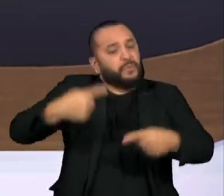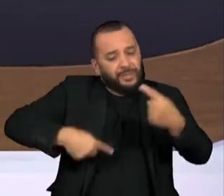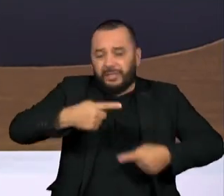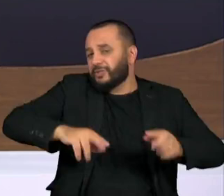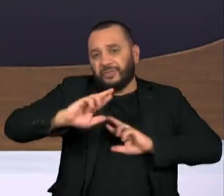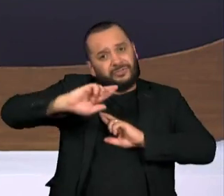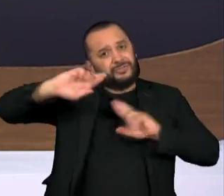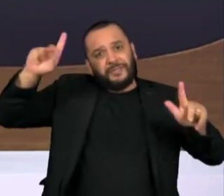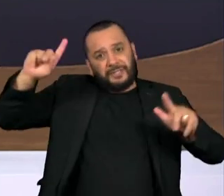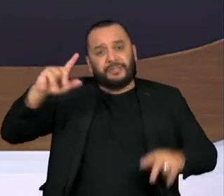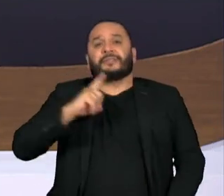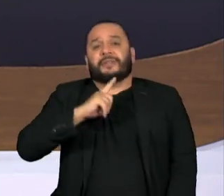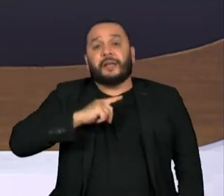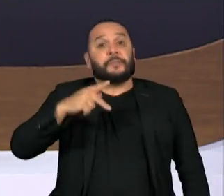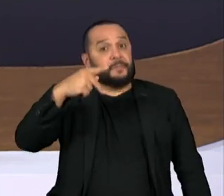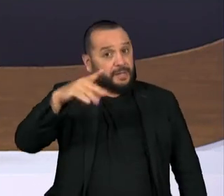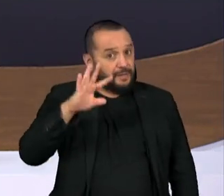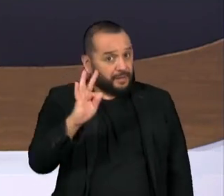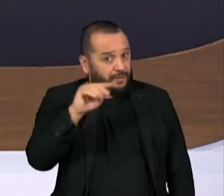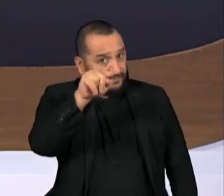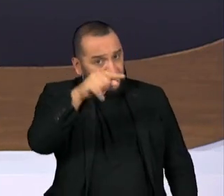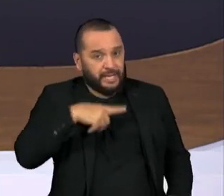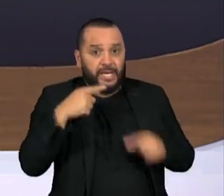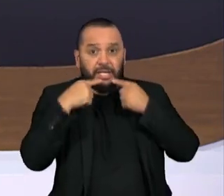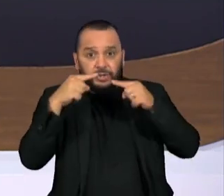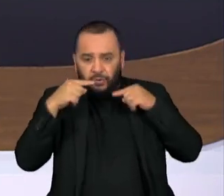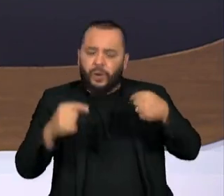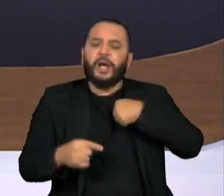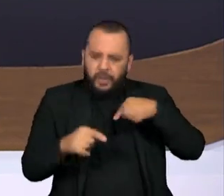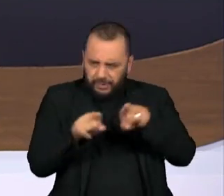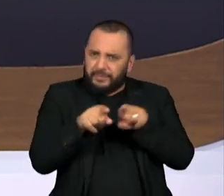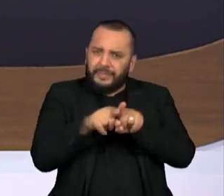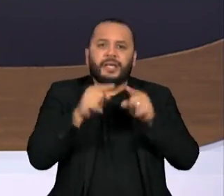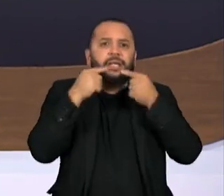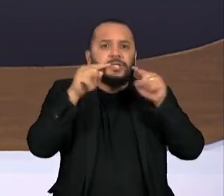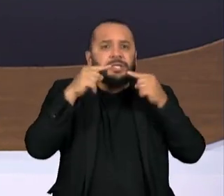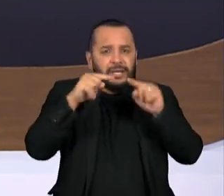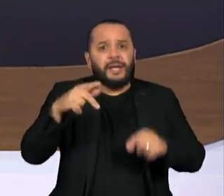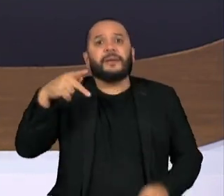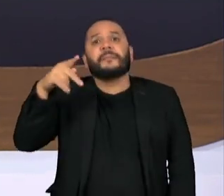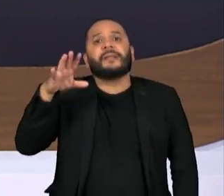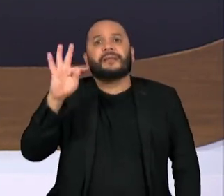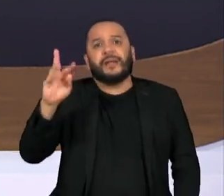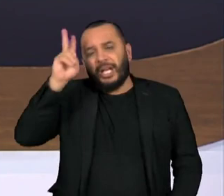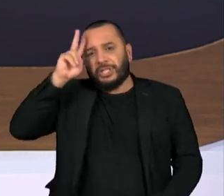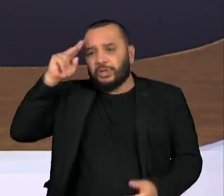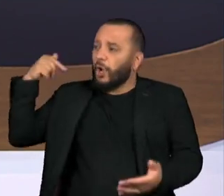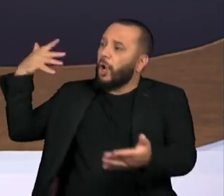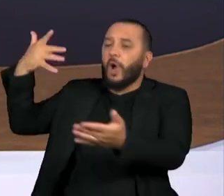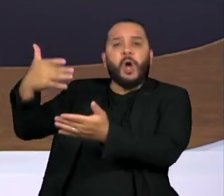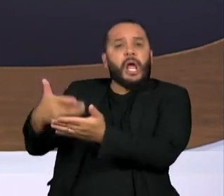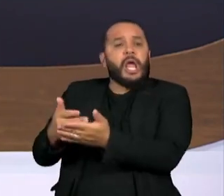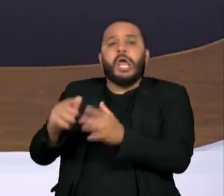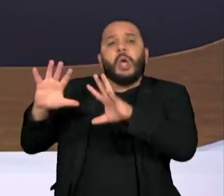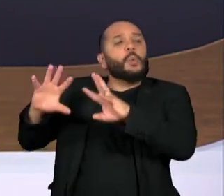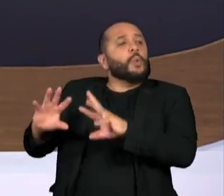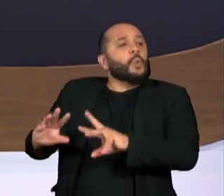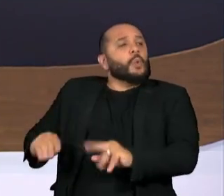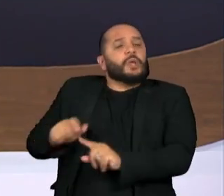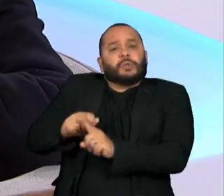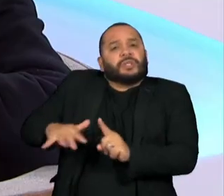legado, um legado do qual você foi crítico, muitos de nós fomos críticos, que não está simplesmente apaziguado na sociedade?